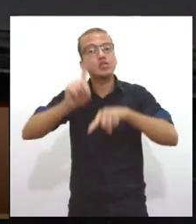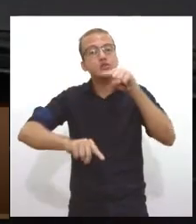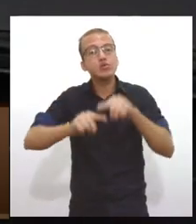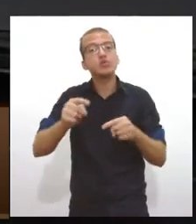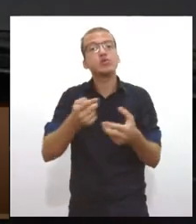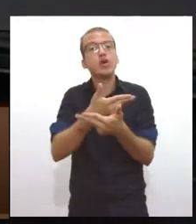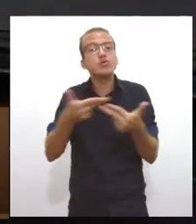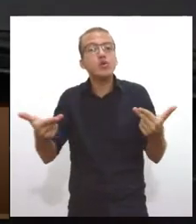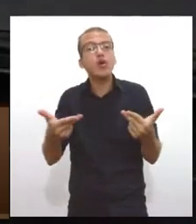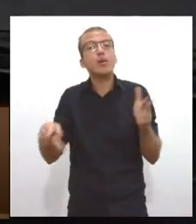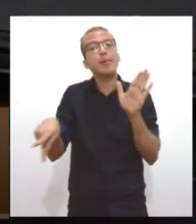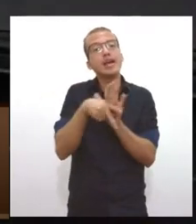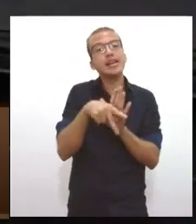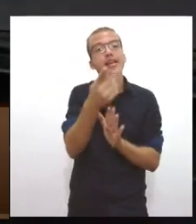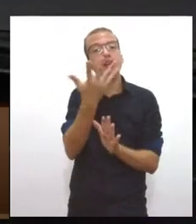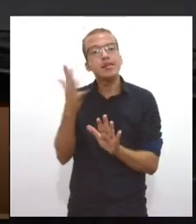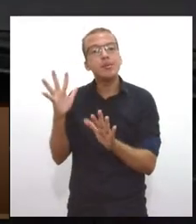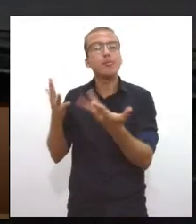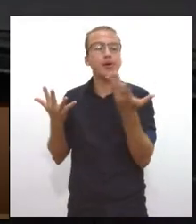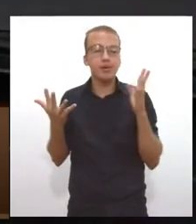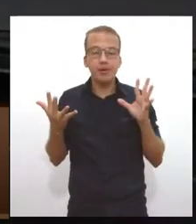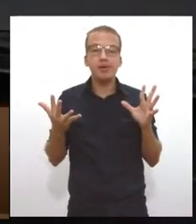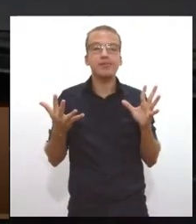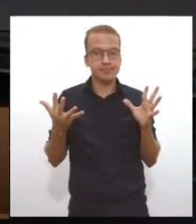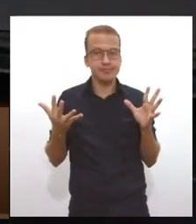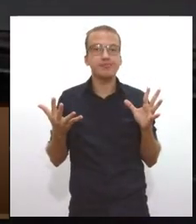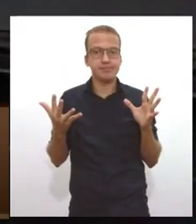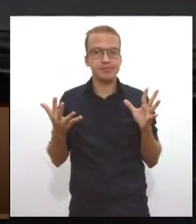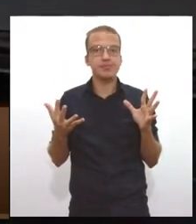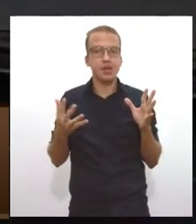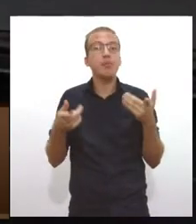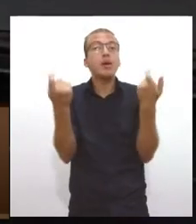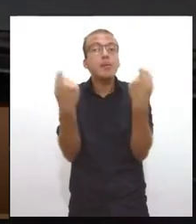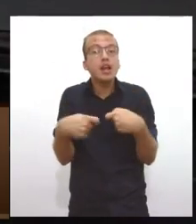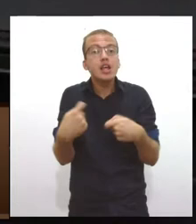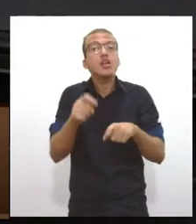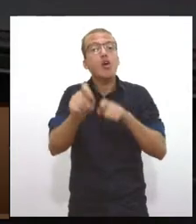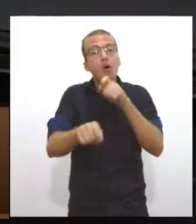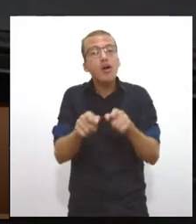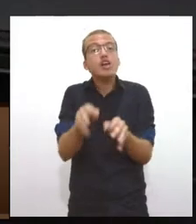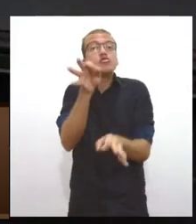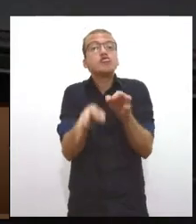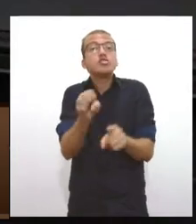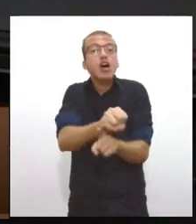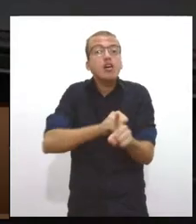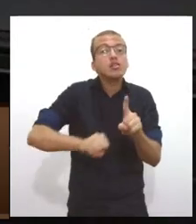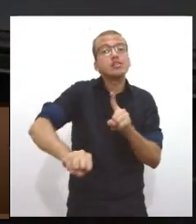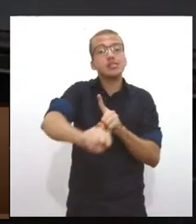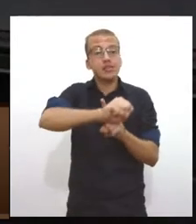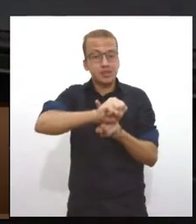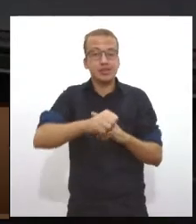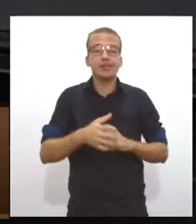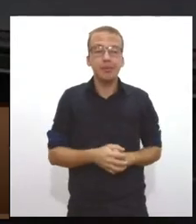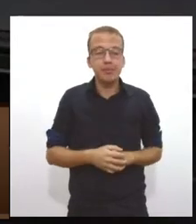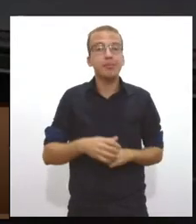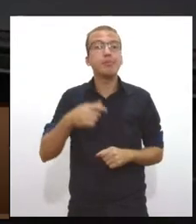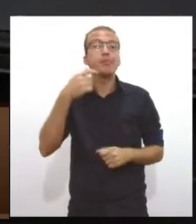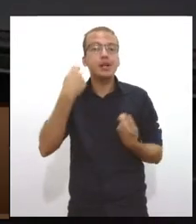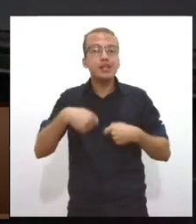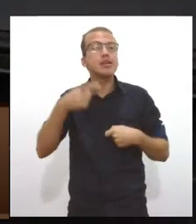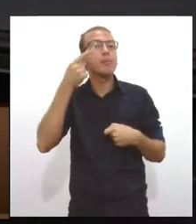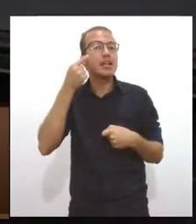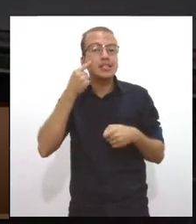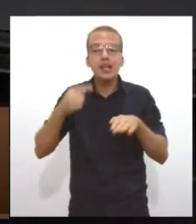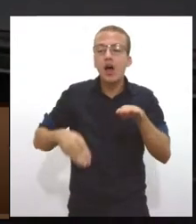E isso não existe sem justiça social, não existe sustentabilidade sem equidade das necessidades sociais das pessoas.